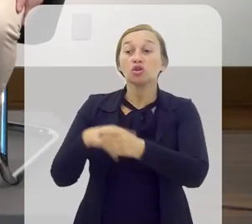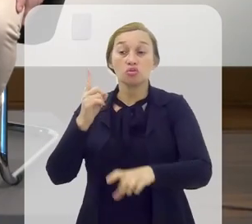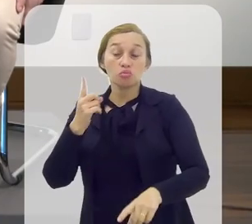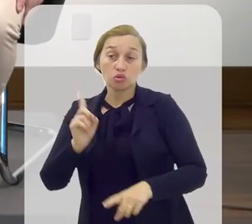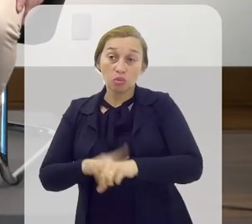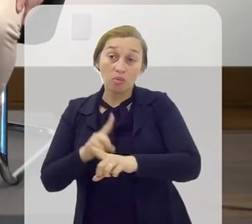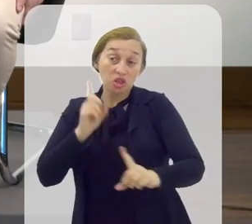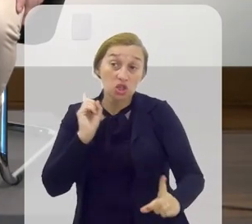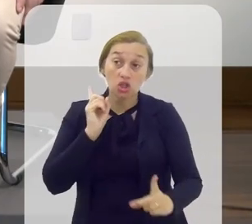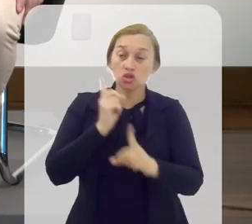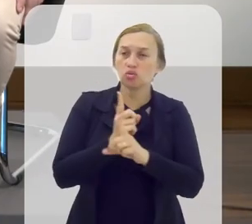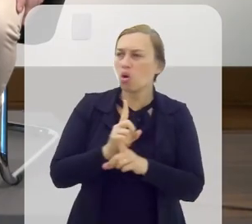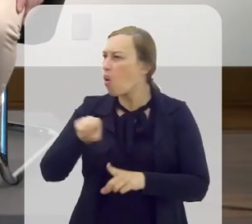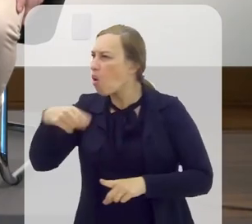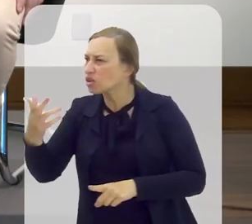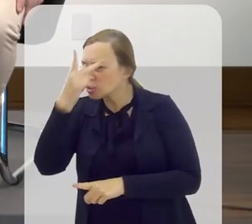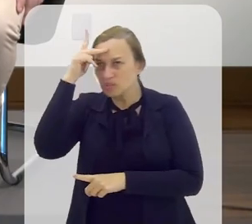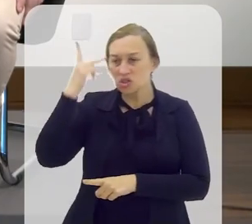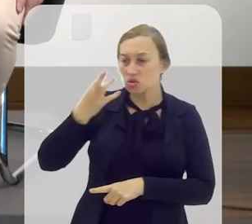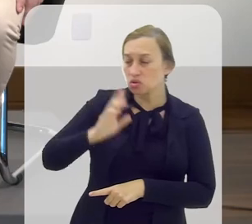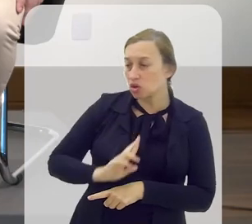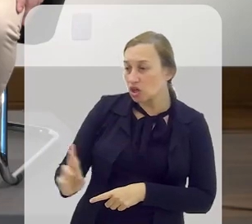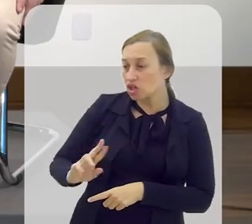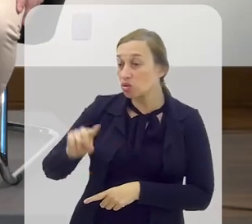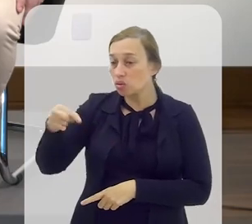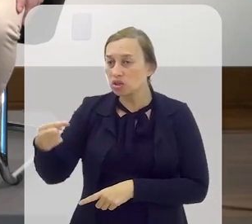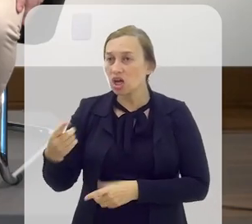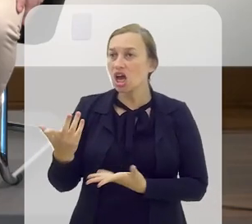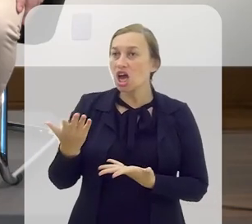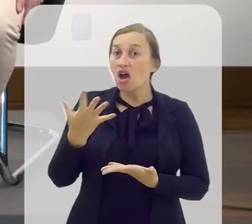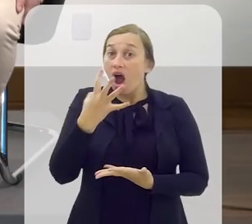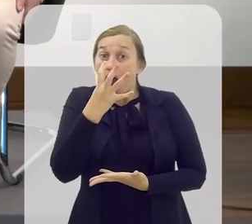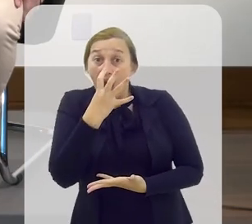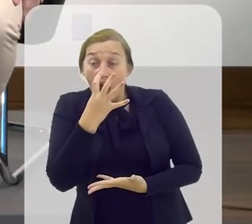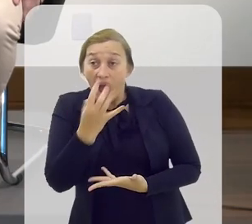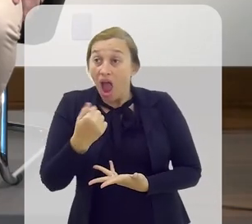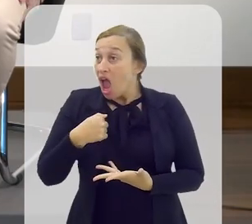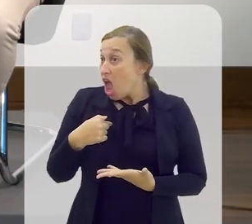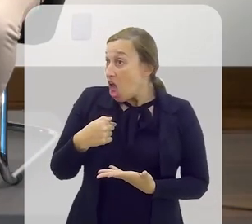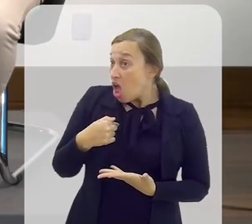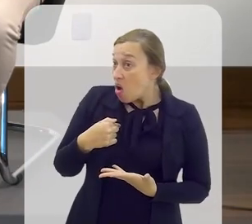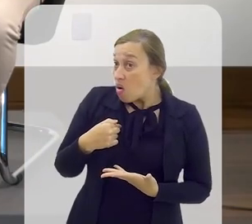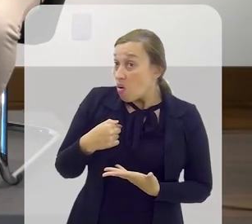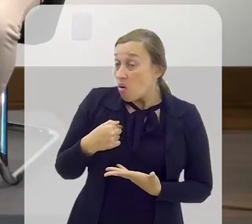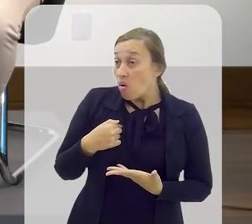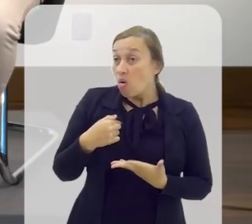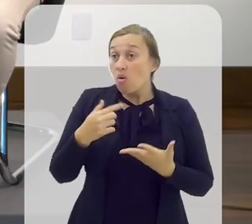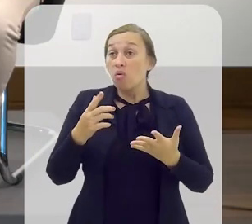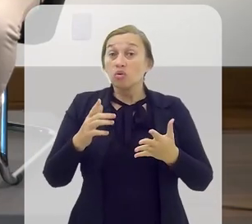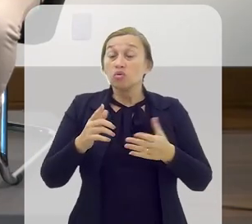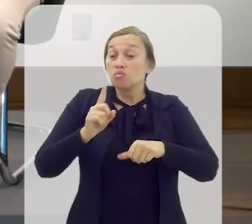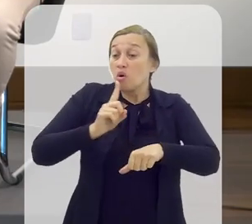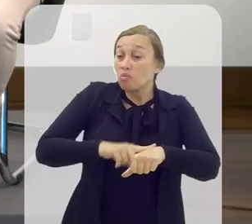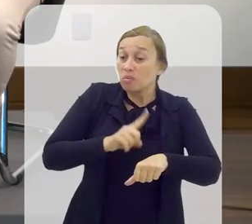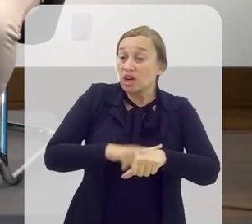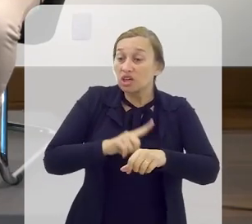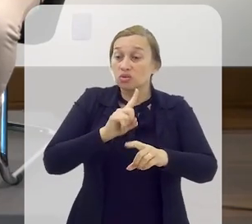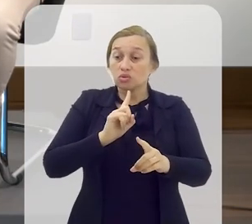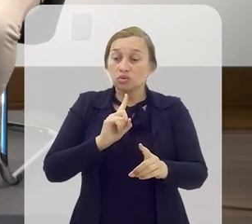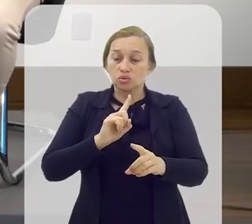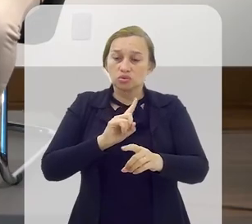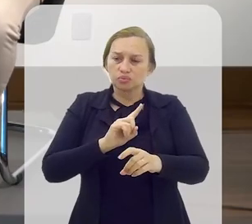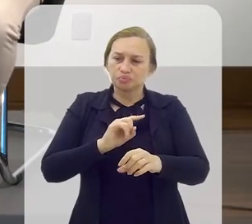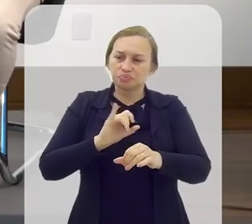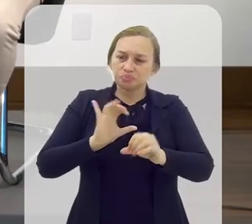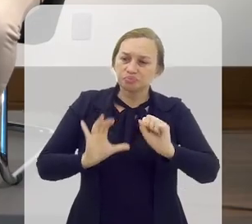desde que descobriram. Não, muita gente de outras religiões, inclusive, vieram falar com a gente, caramba, eu fui descobrir no desfile da Grande Rio